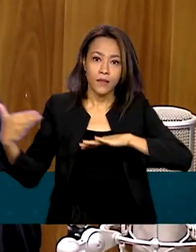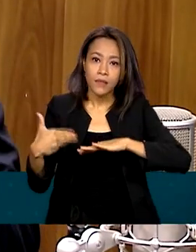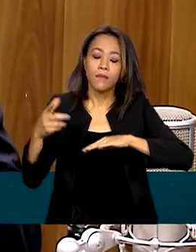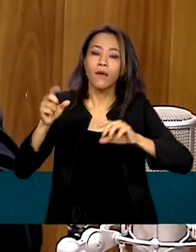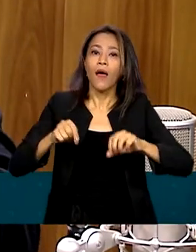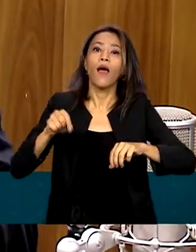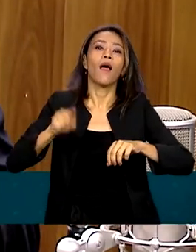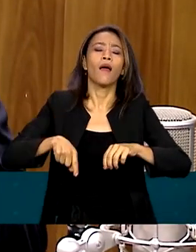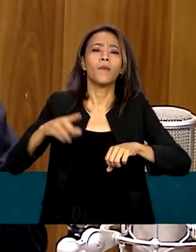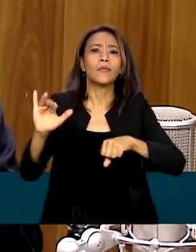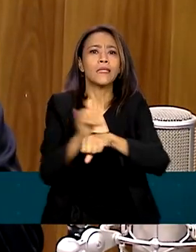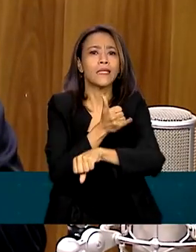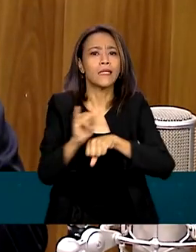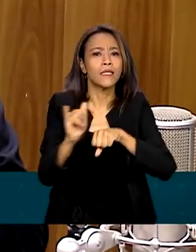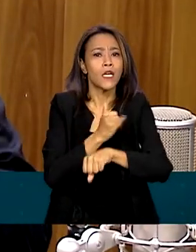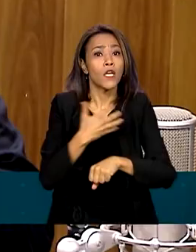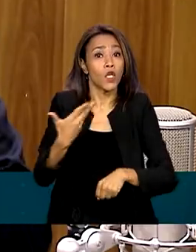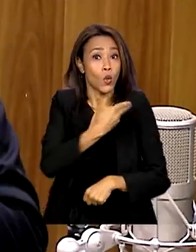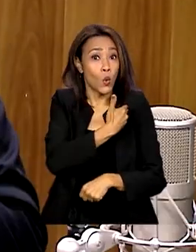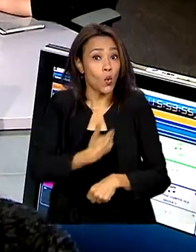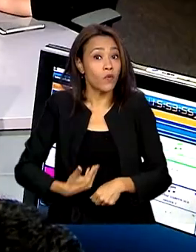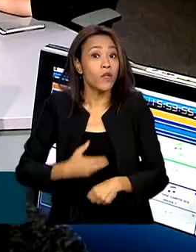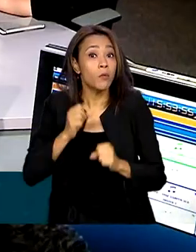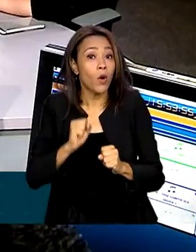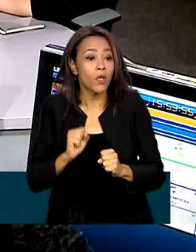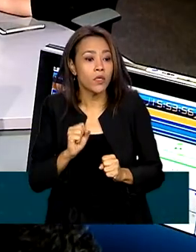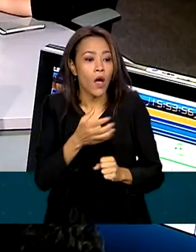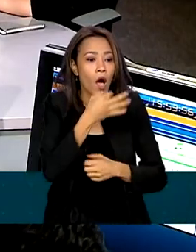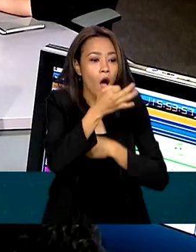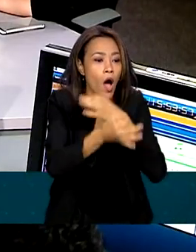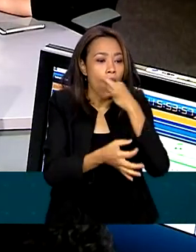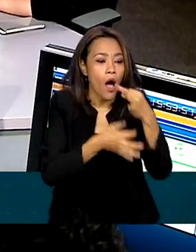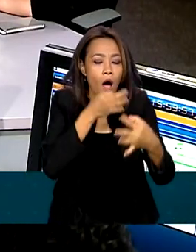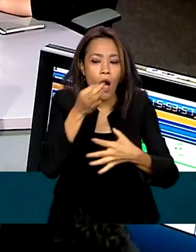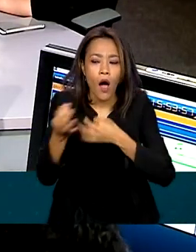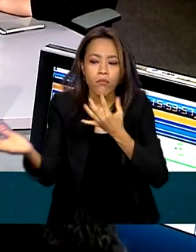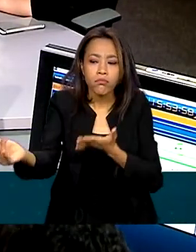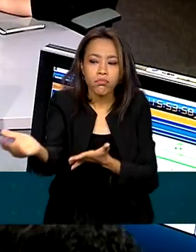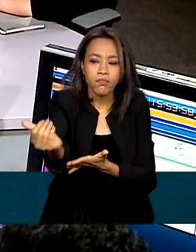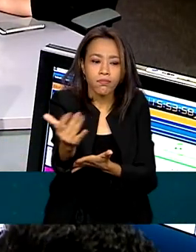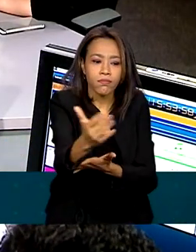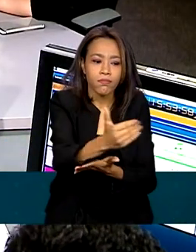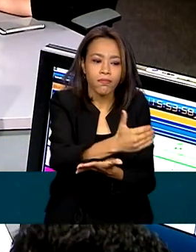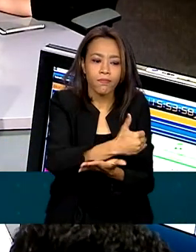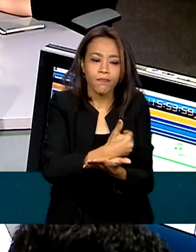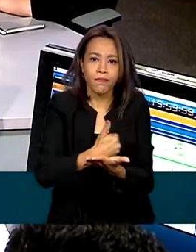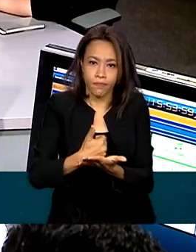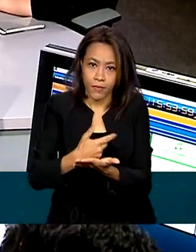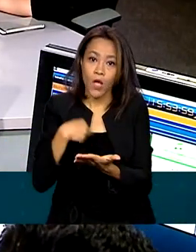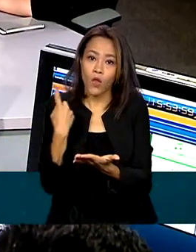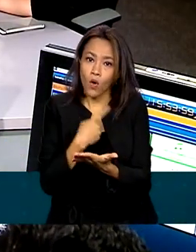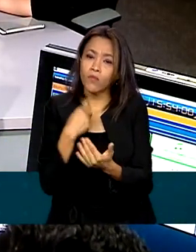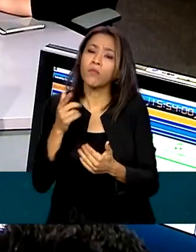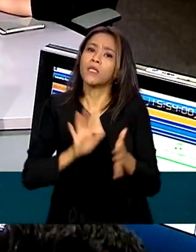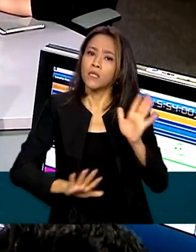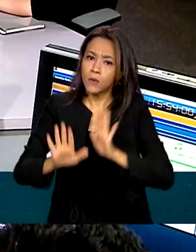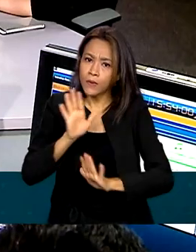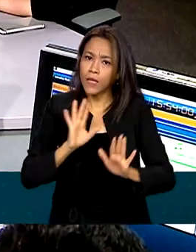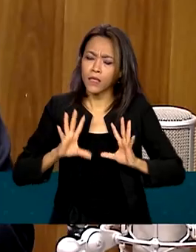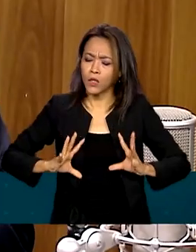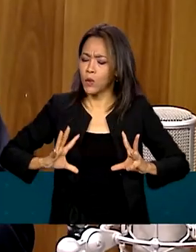mecanismo que permite que o governo possa ouvir. Nós vamos ter um cuidado muito grande em todos os ministérios.